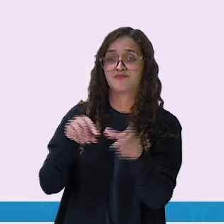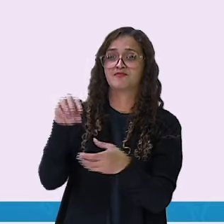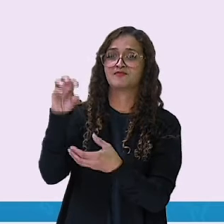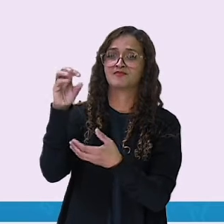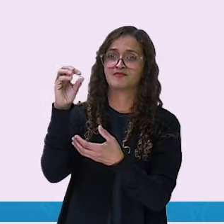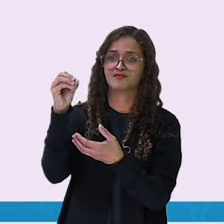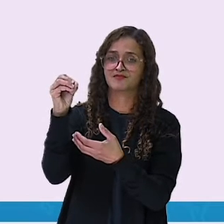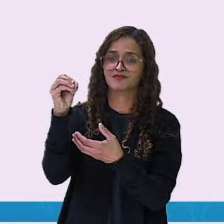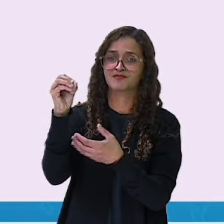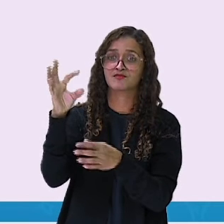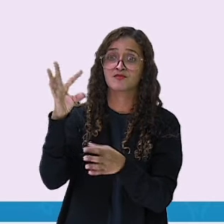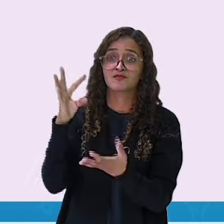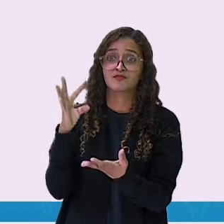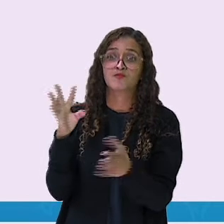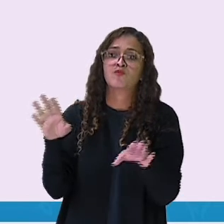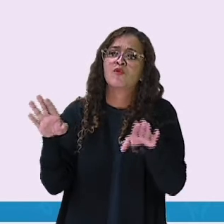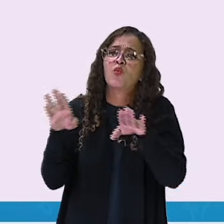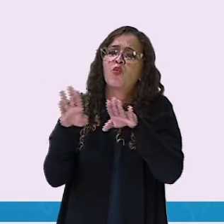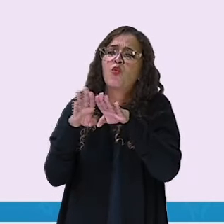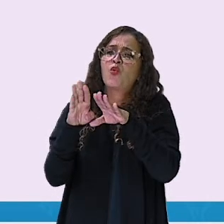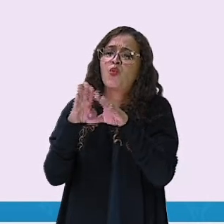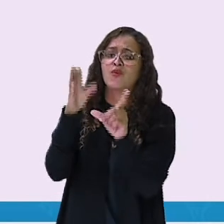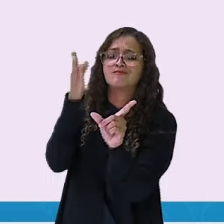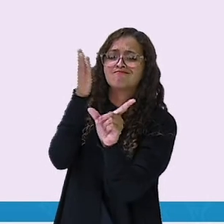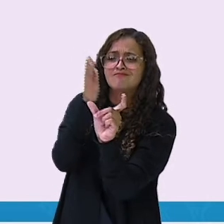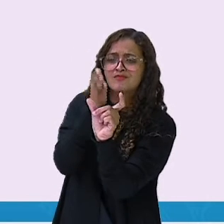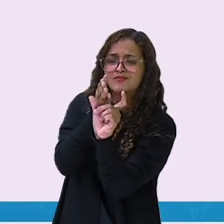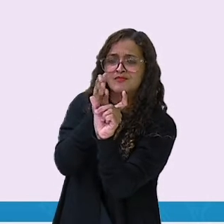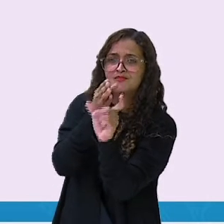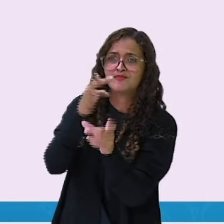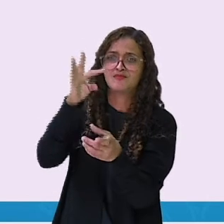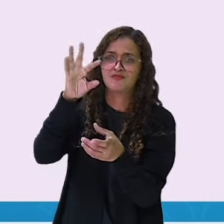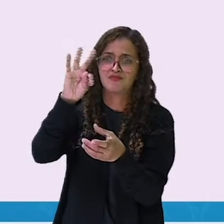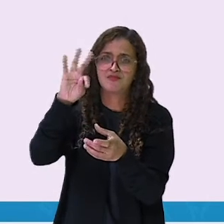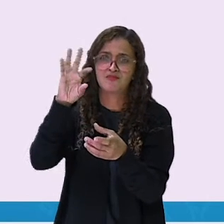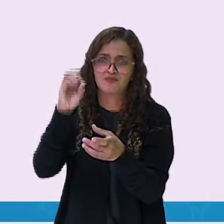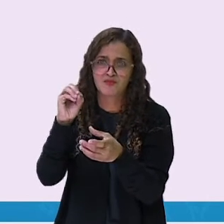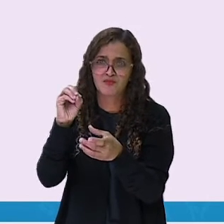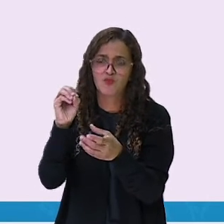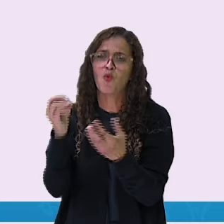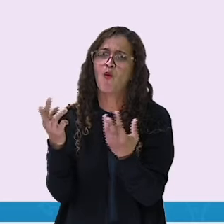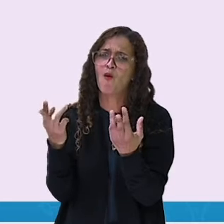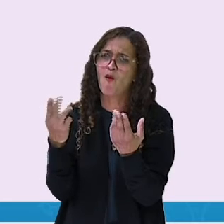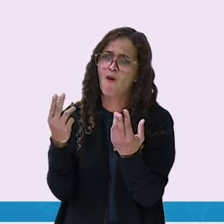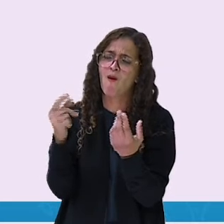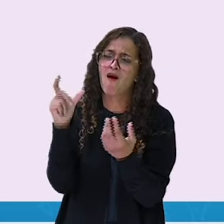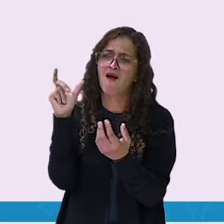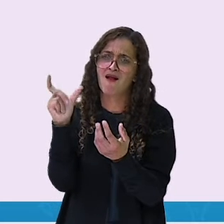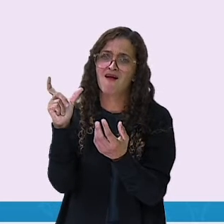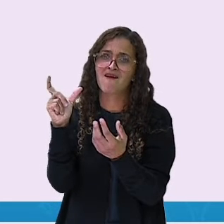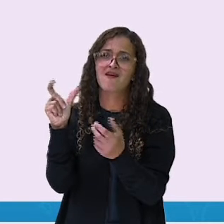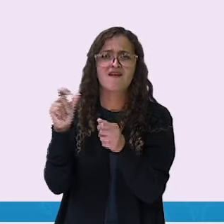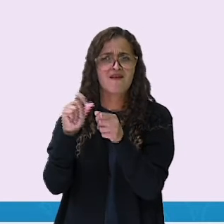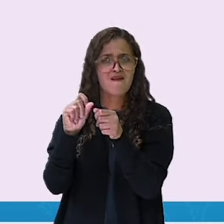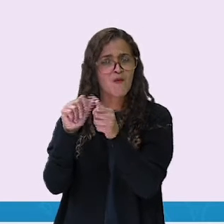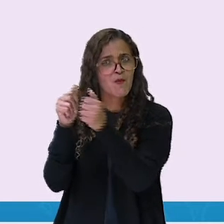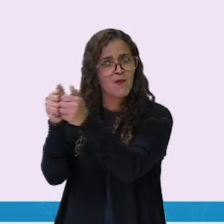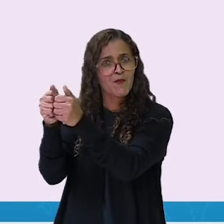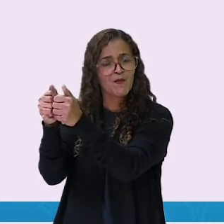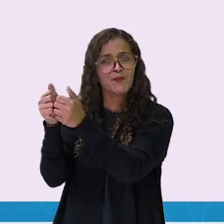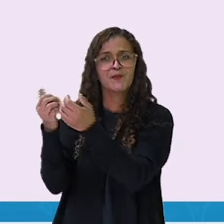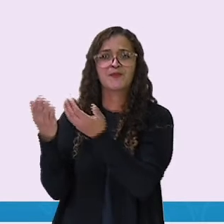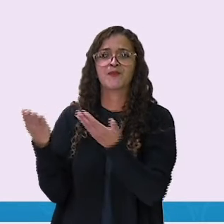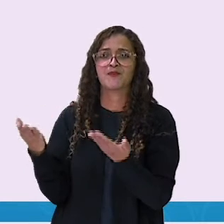sílaba tó. Como nas outras palavras. Vamos juntar tudo aqui?